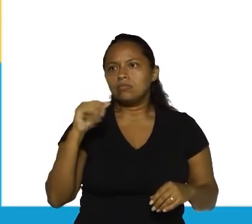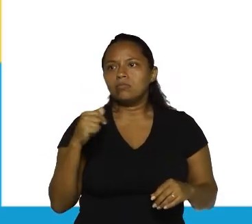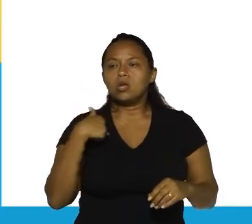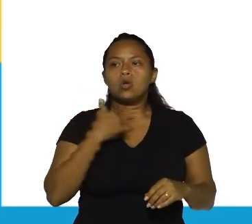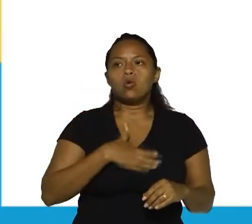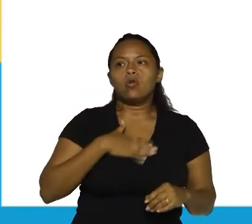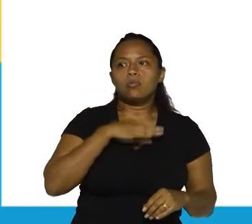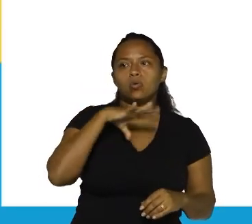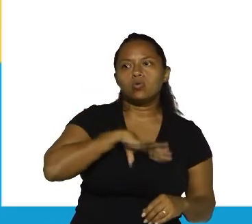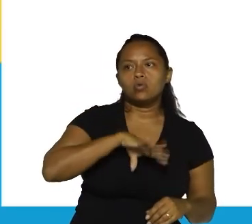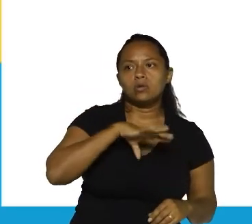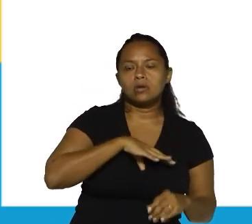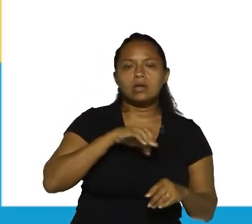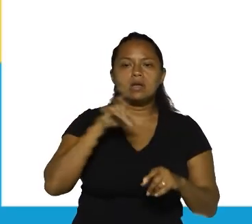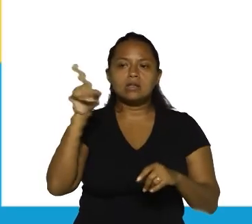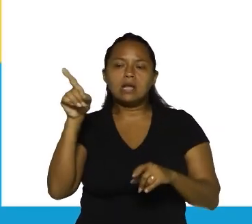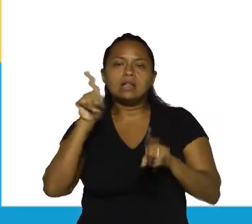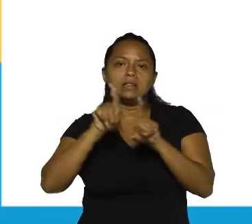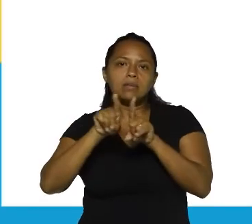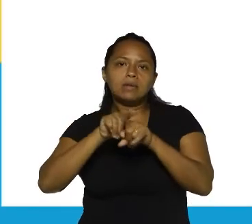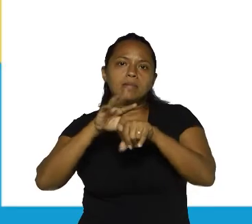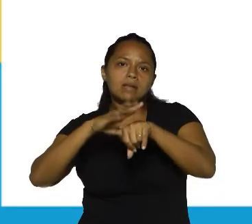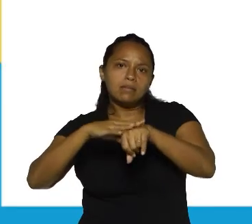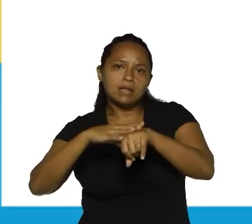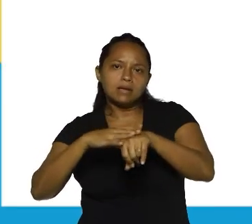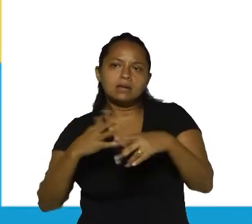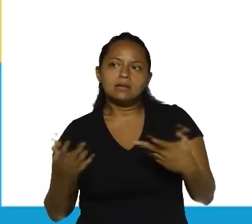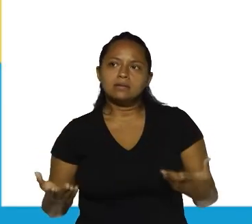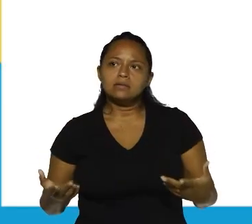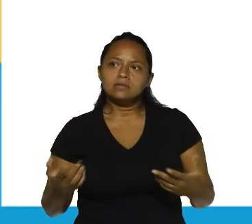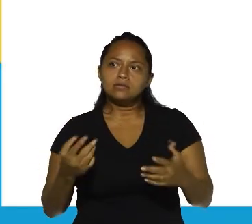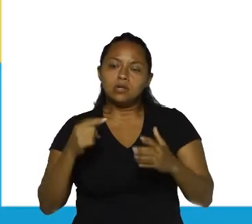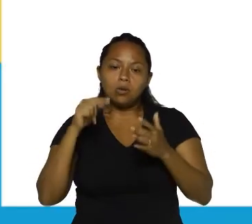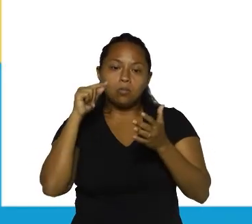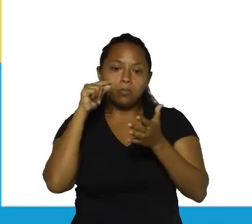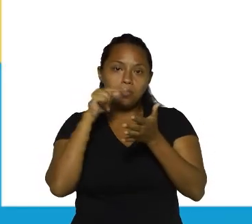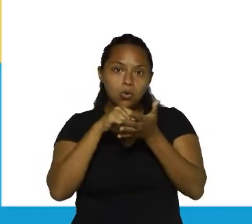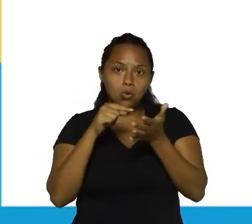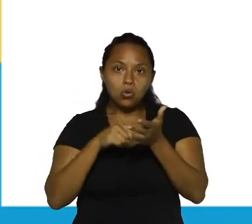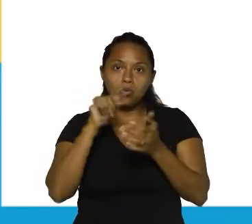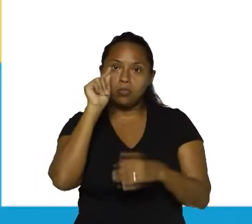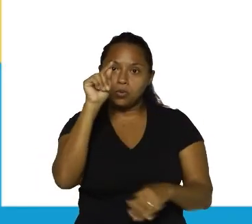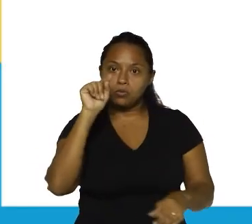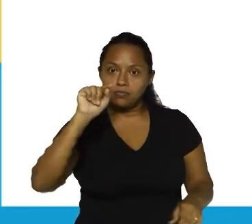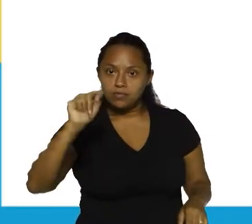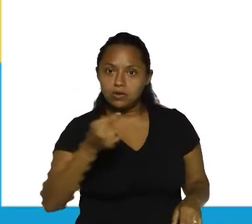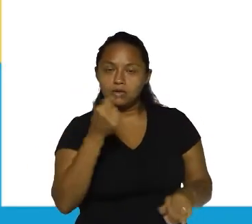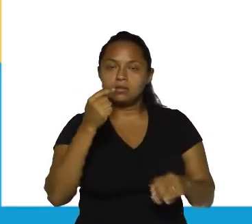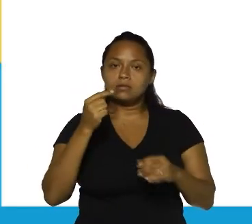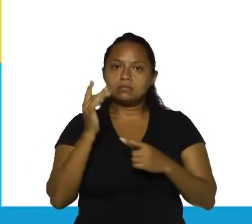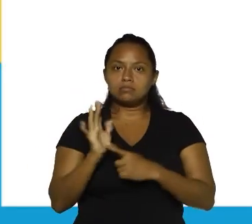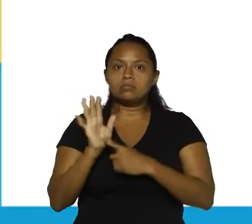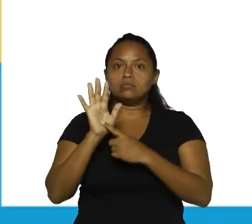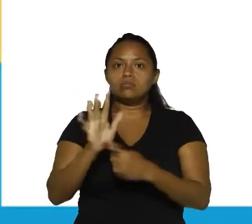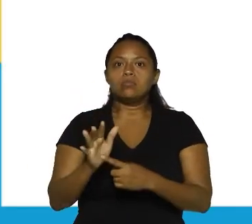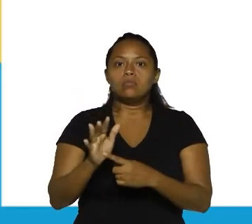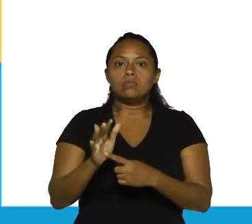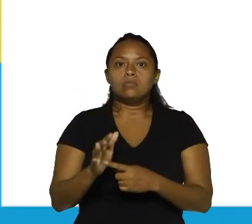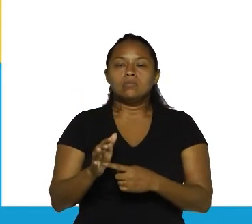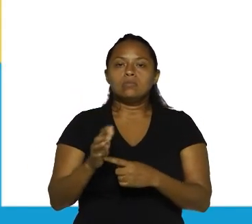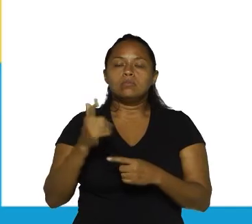Eu gosto de português, ele de matemática. Aqui, o ponto e vírgula e a vírgula servem justamente para marcar essa